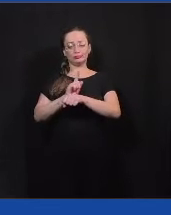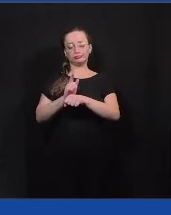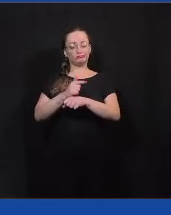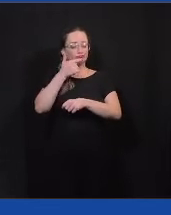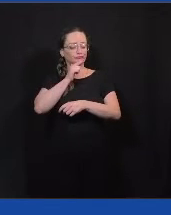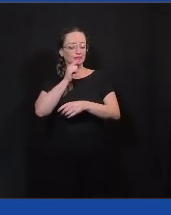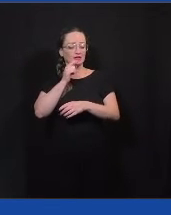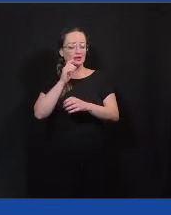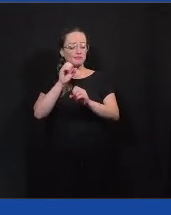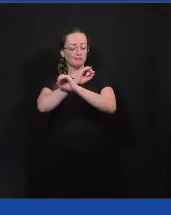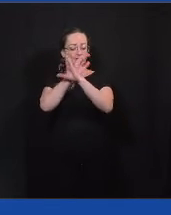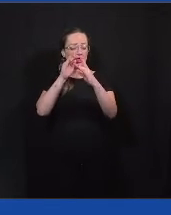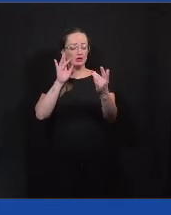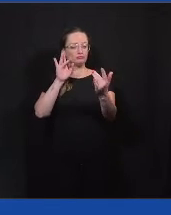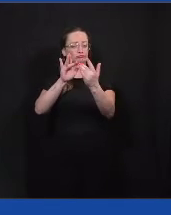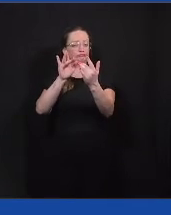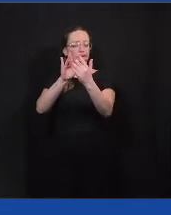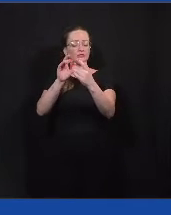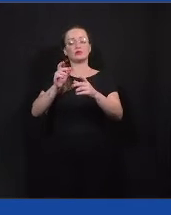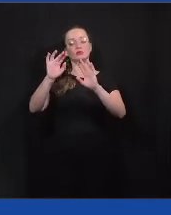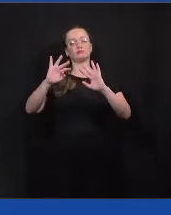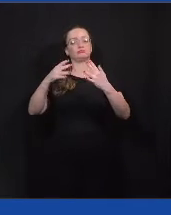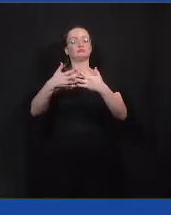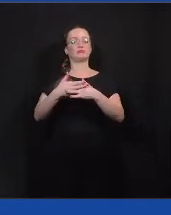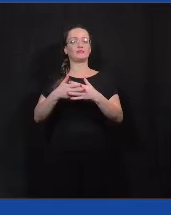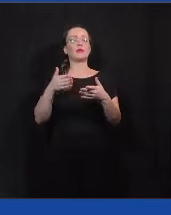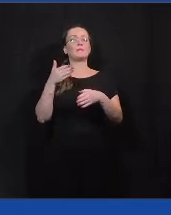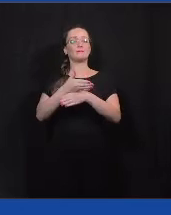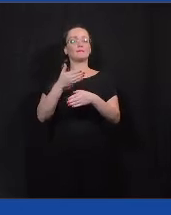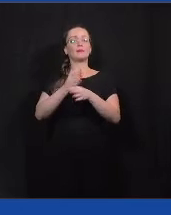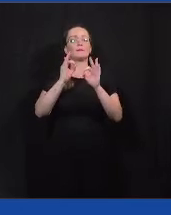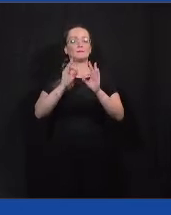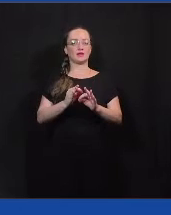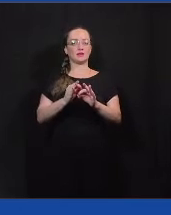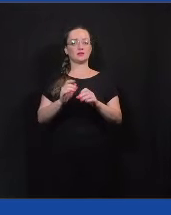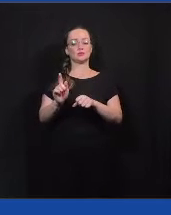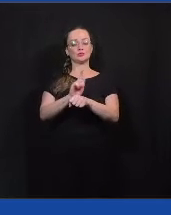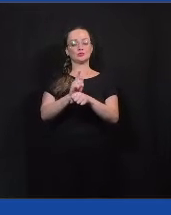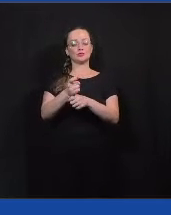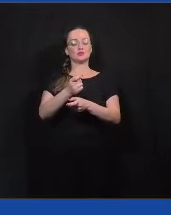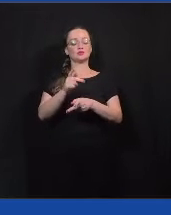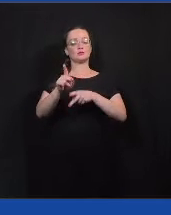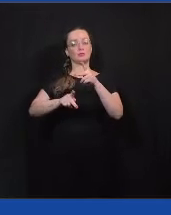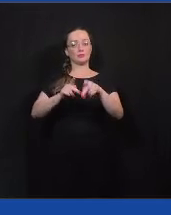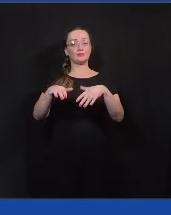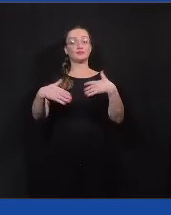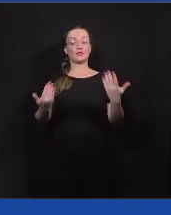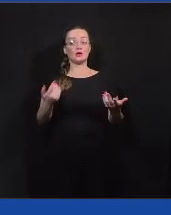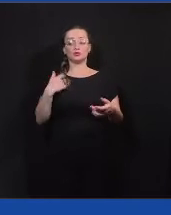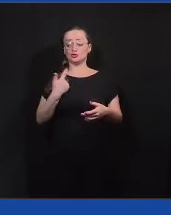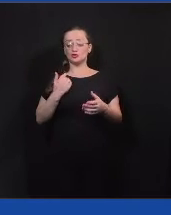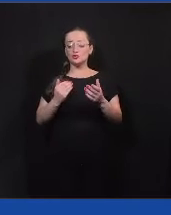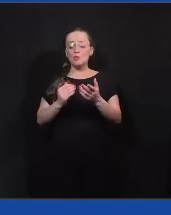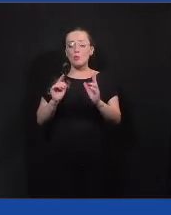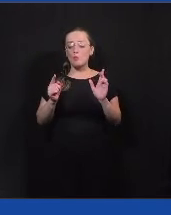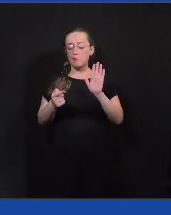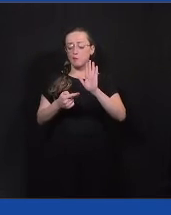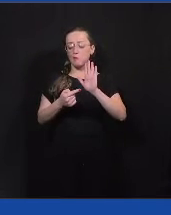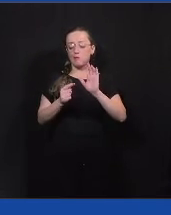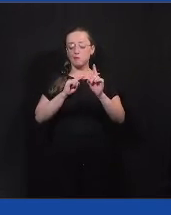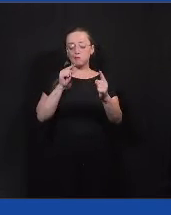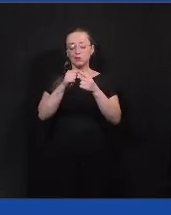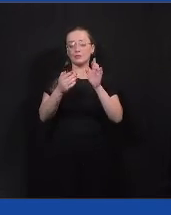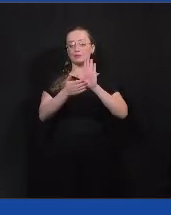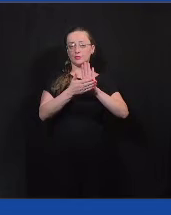caminho claro para a abertura para o cidadão participar da gestão pública. Então, gente nasce com esse grande objetivo de